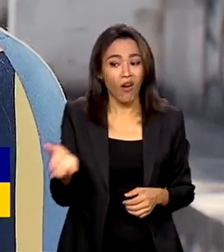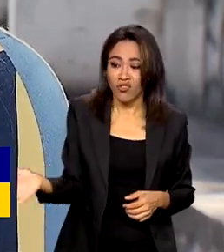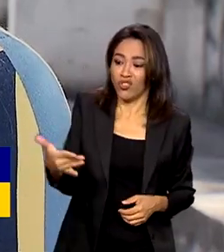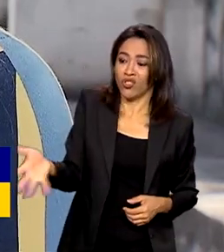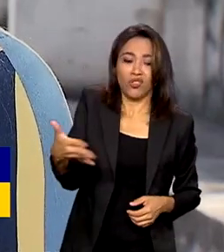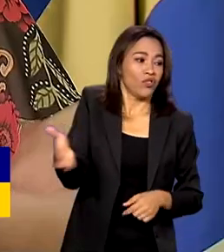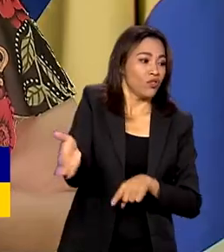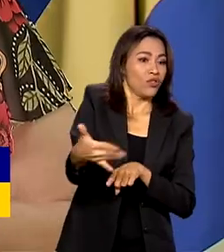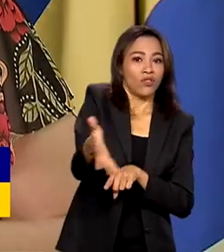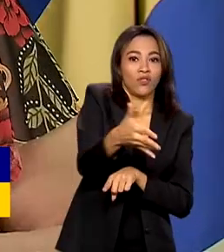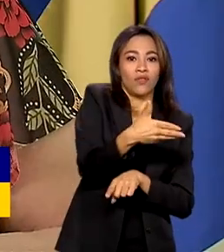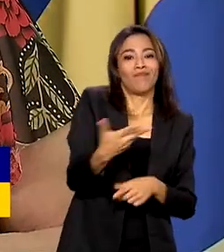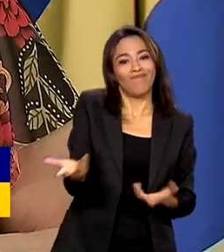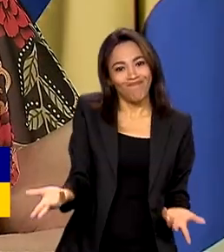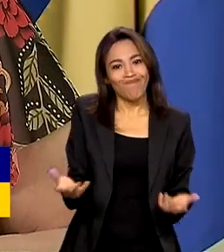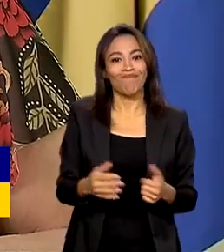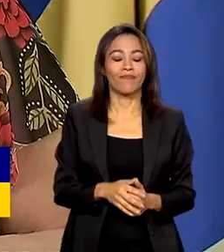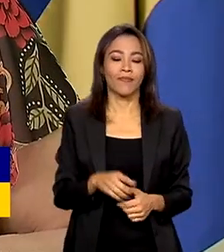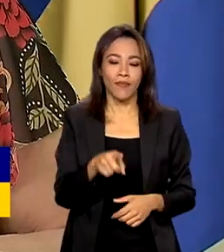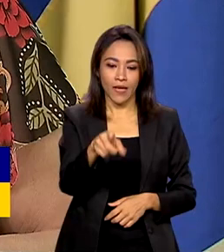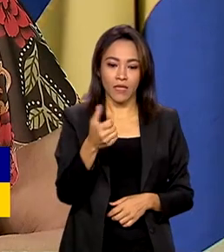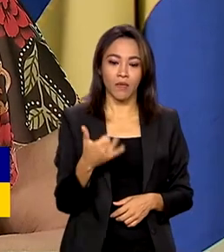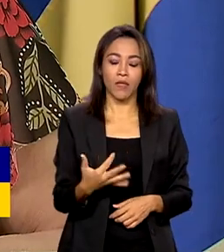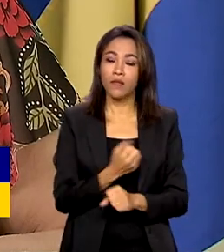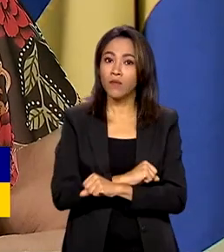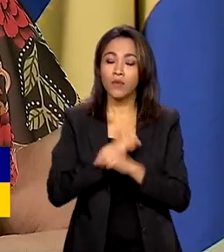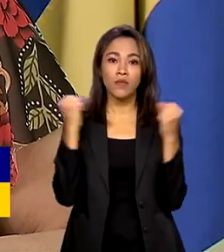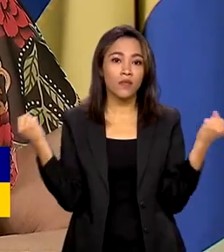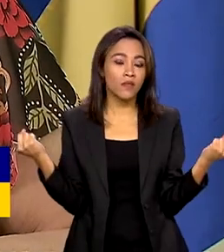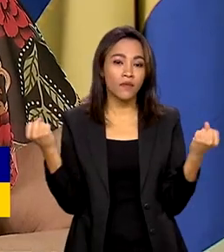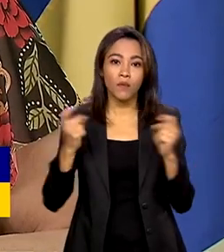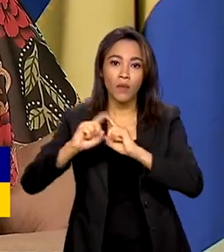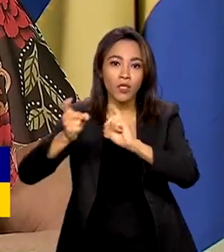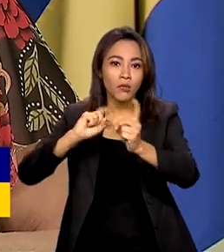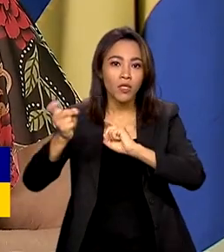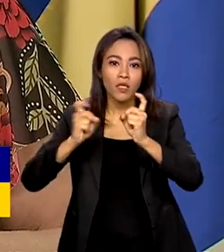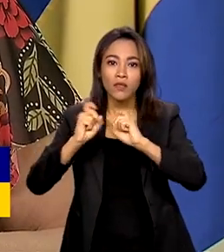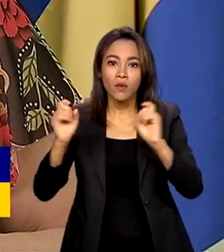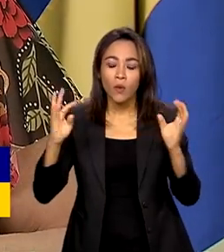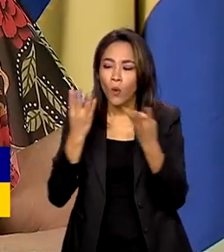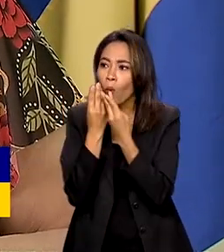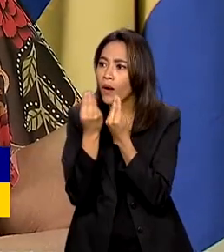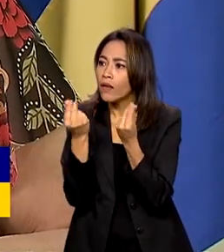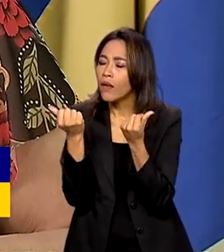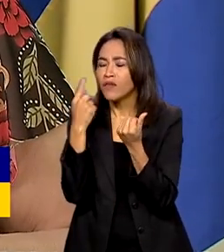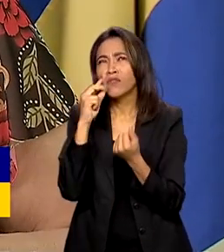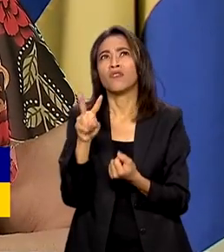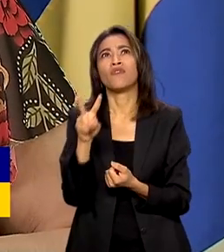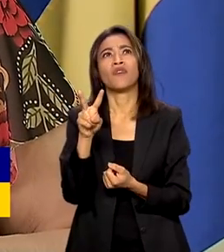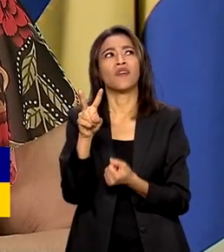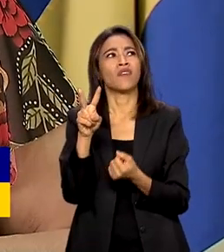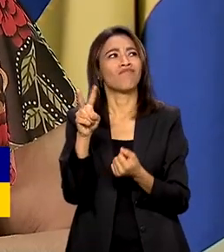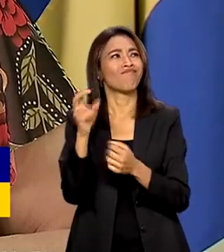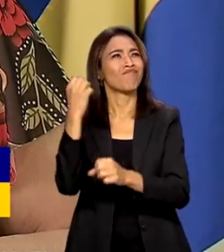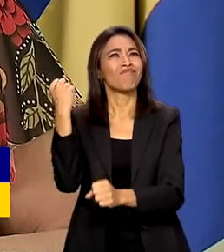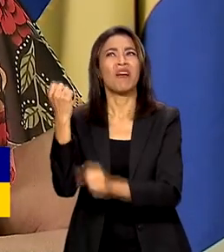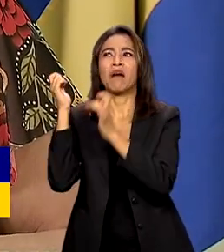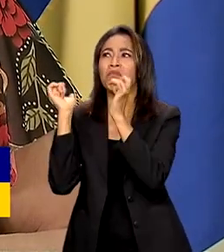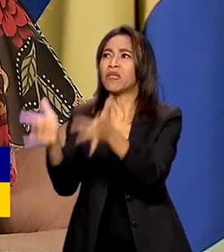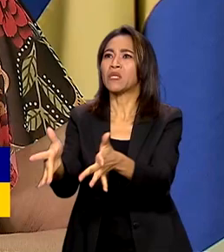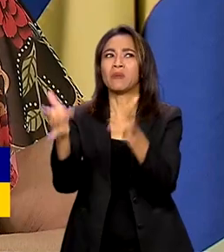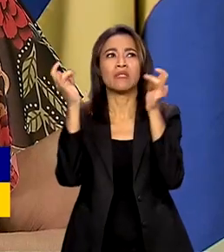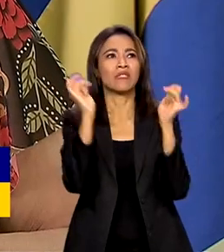tirando eles daqui. É impossível fazer uma gestão de qualidade quando você vê uma estrutura abandonada